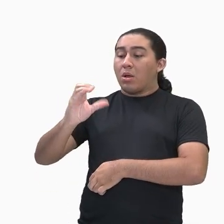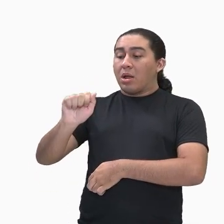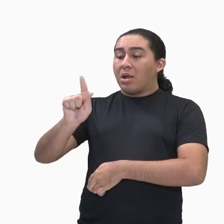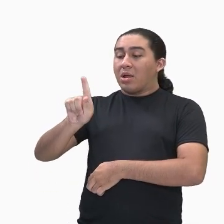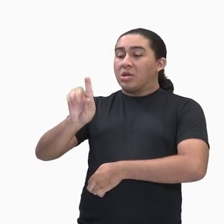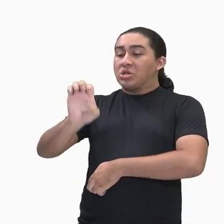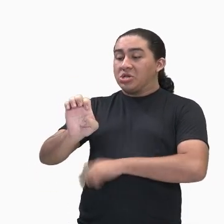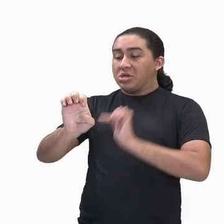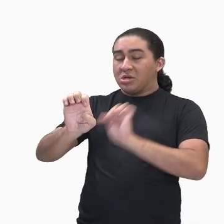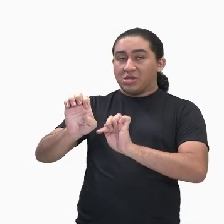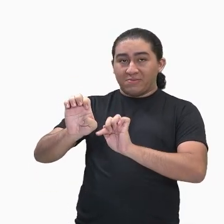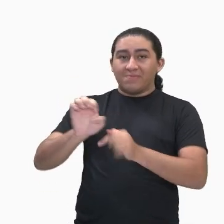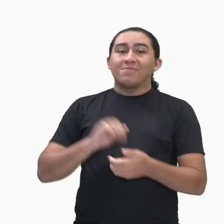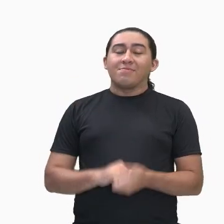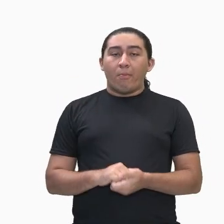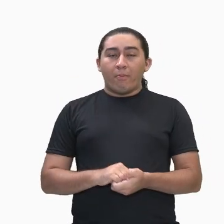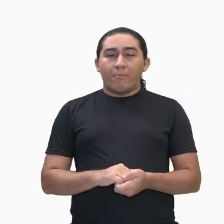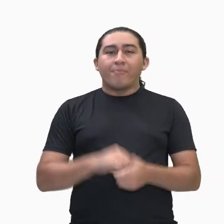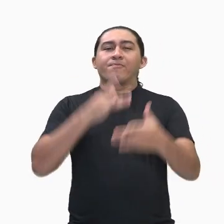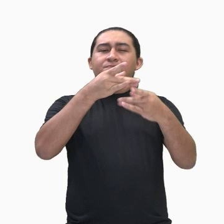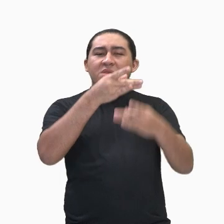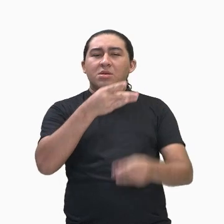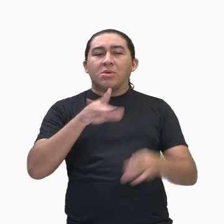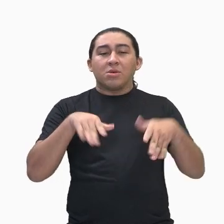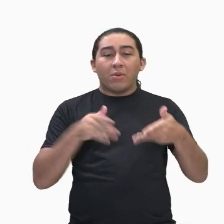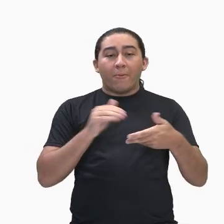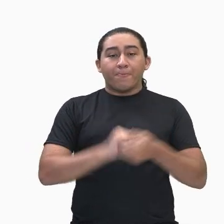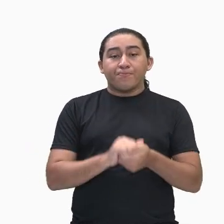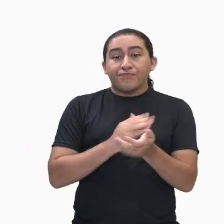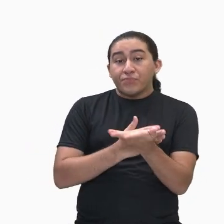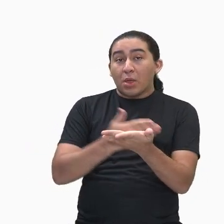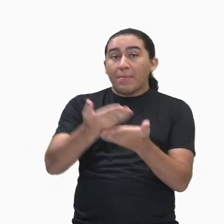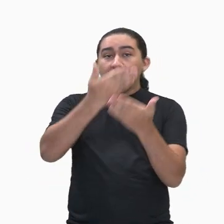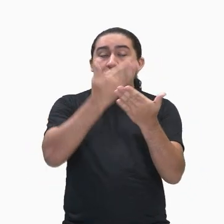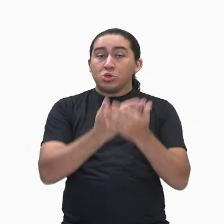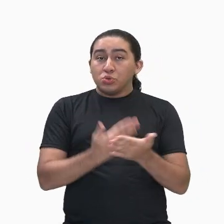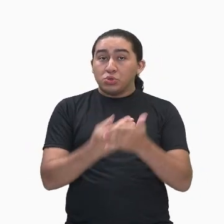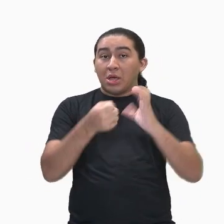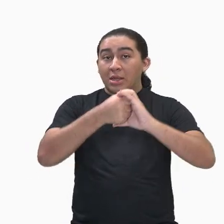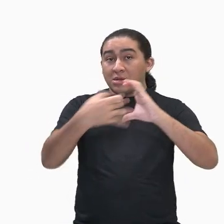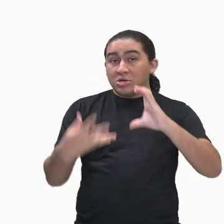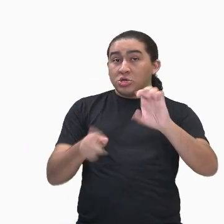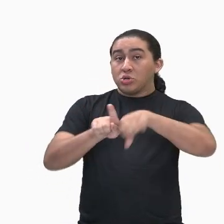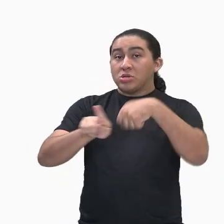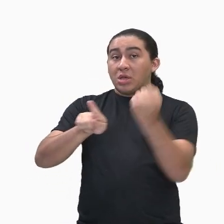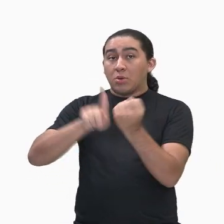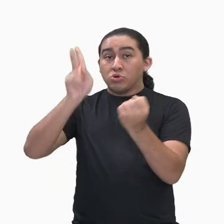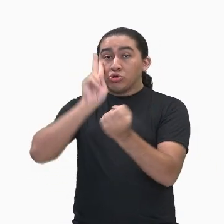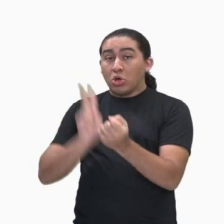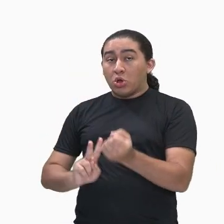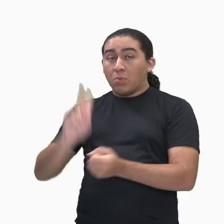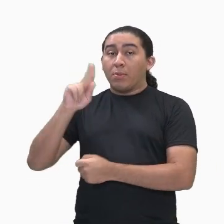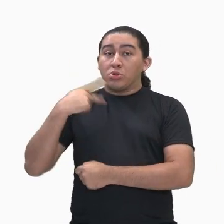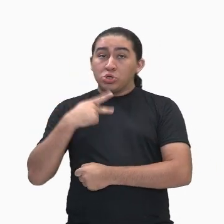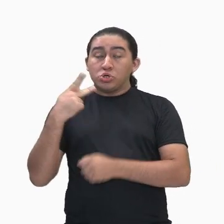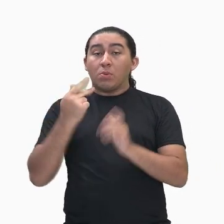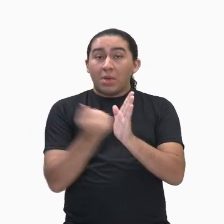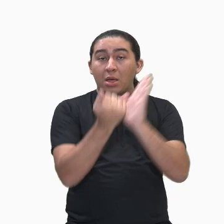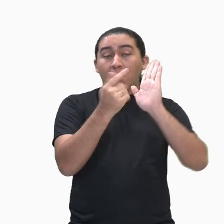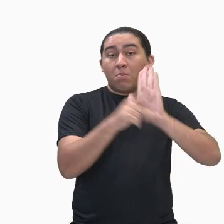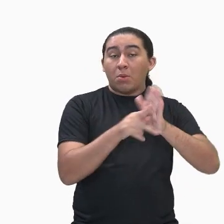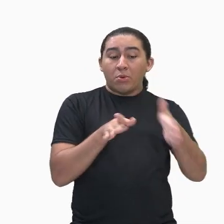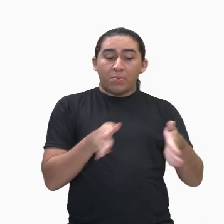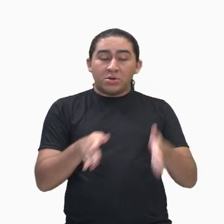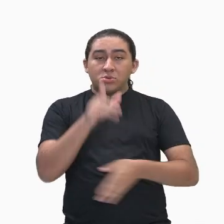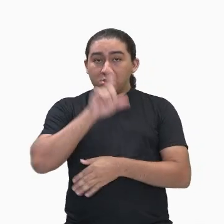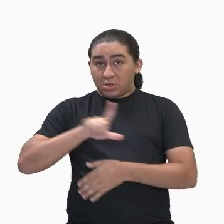bocage. Detalhamento, introdução aos aspectos sociais, históricos e políticos que marcaram o período